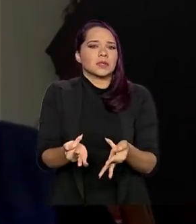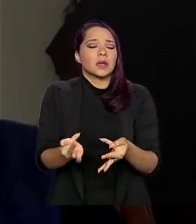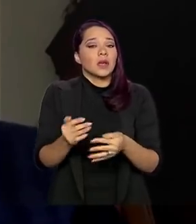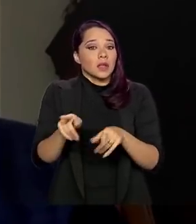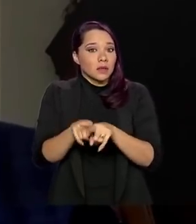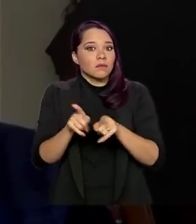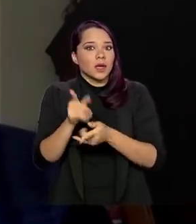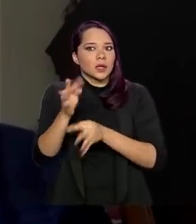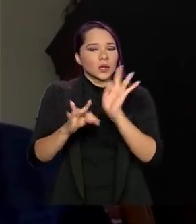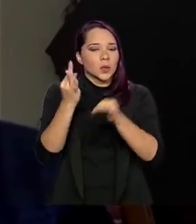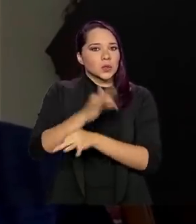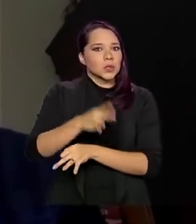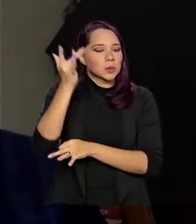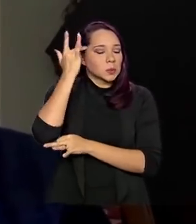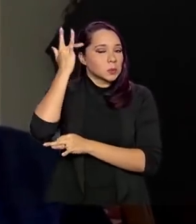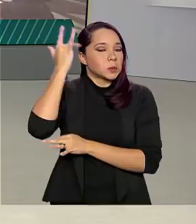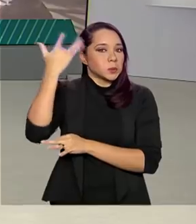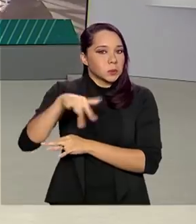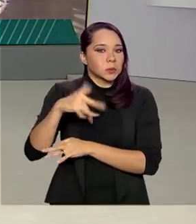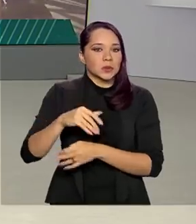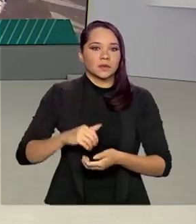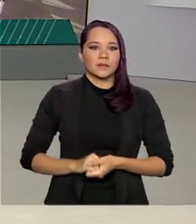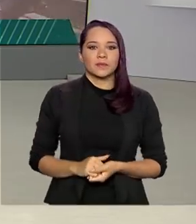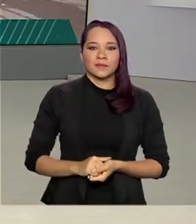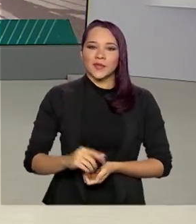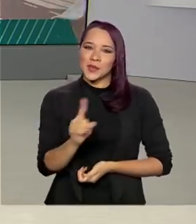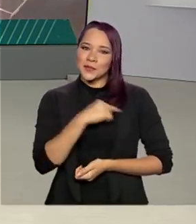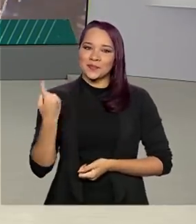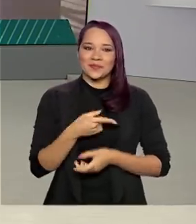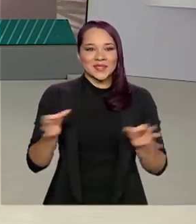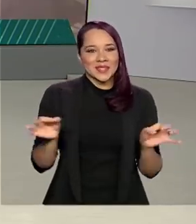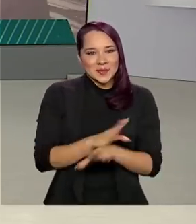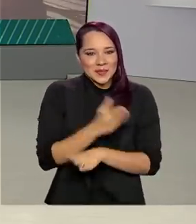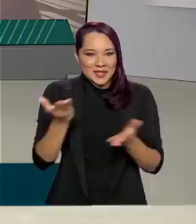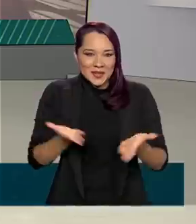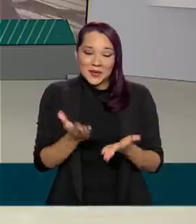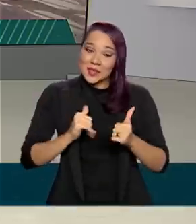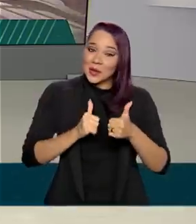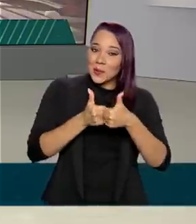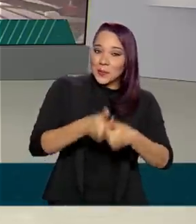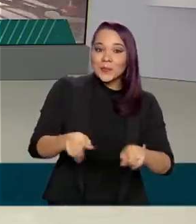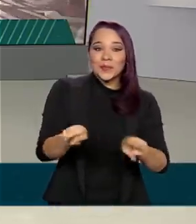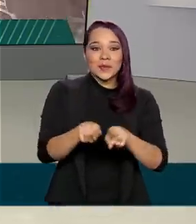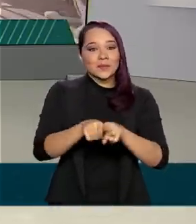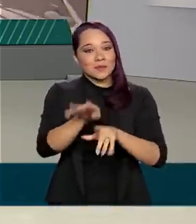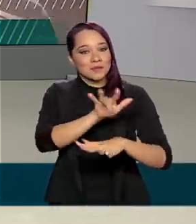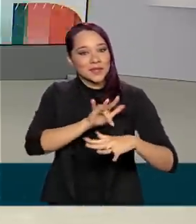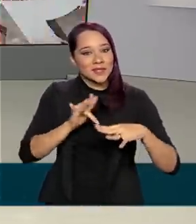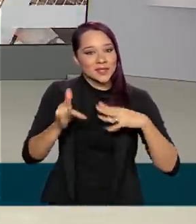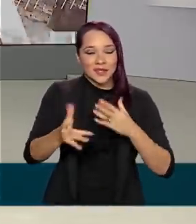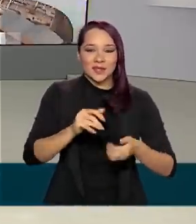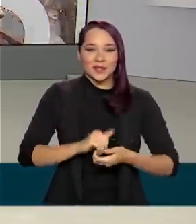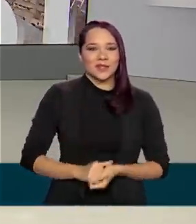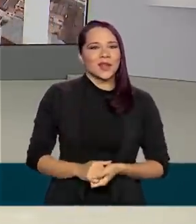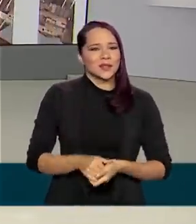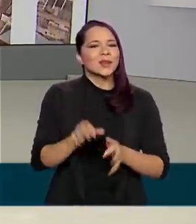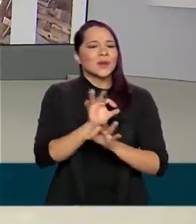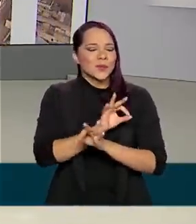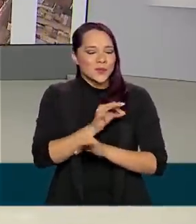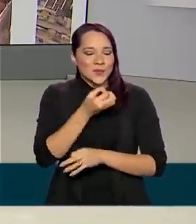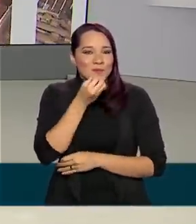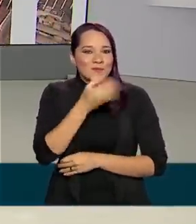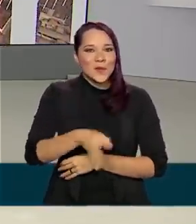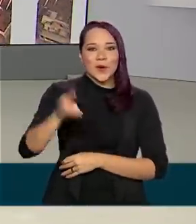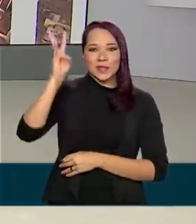potência até tecnologias de capacidade maior. O Brasil em Dia termina aqui. Você pode nos acompanhar também pelas redes sociais.